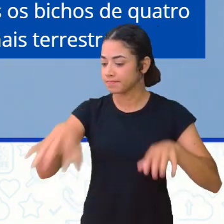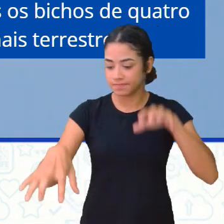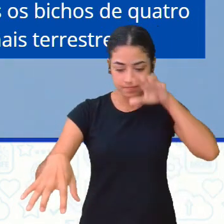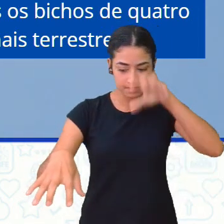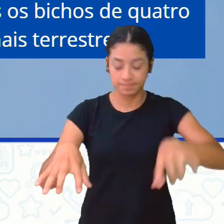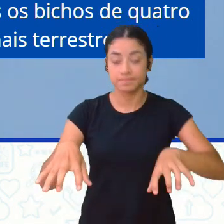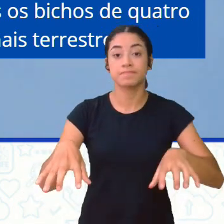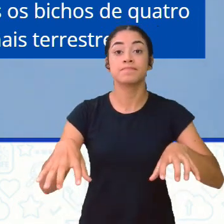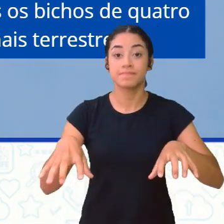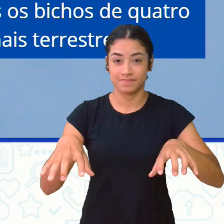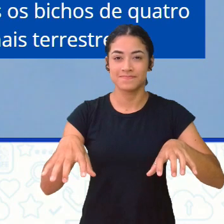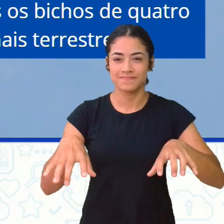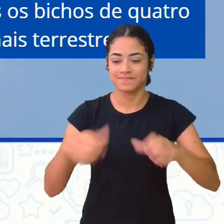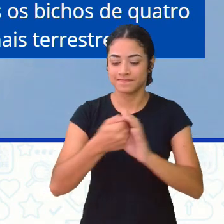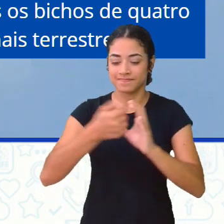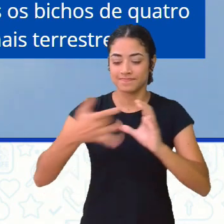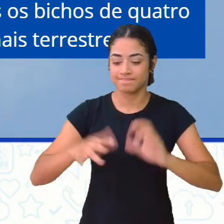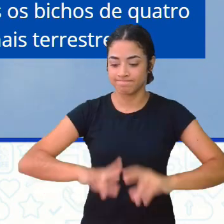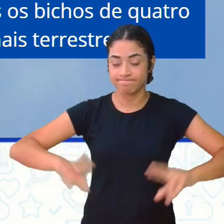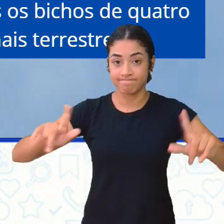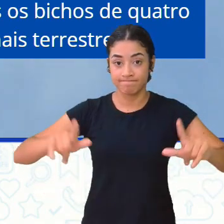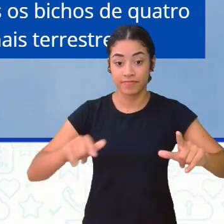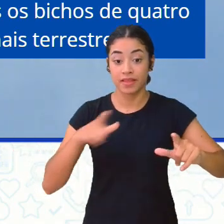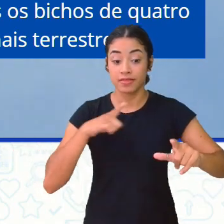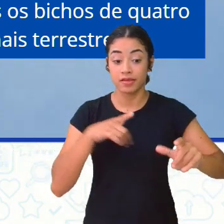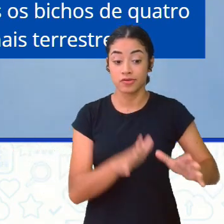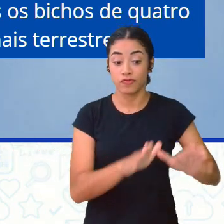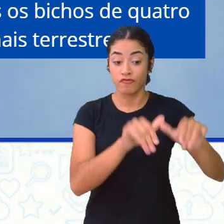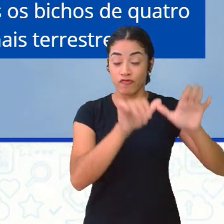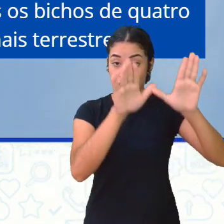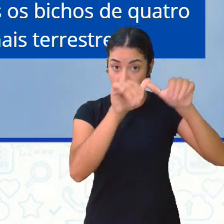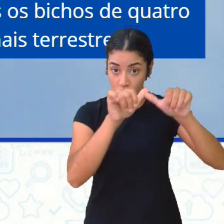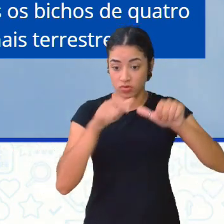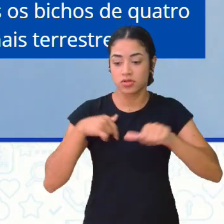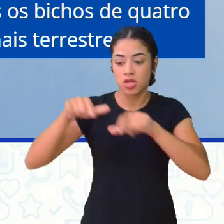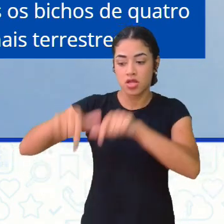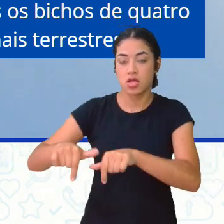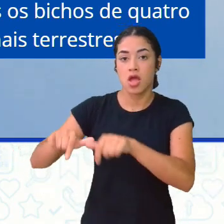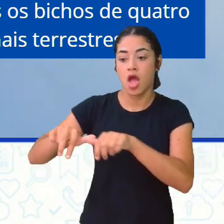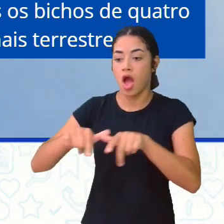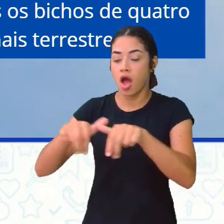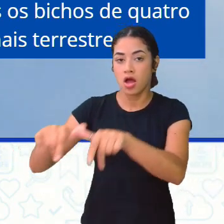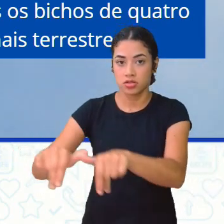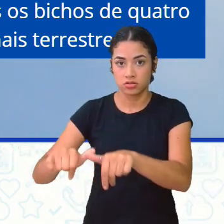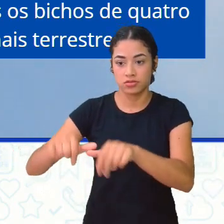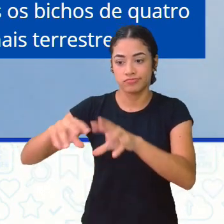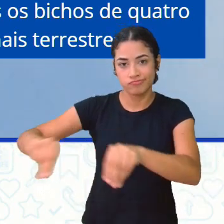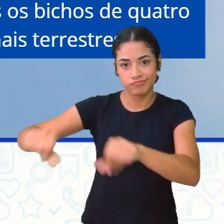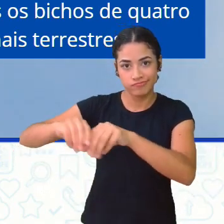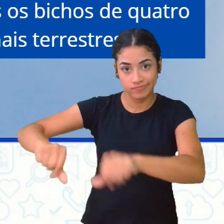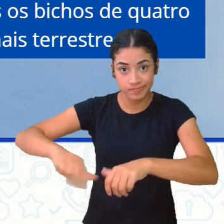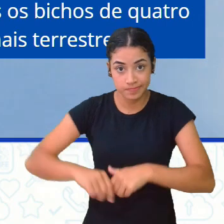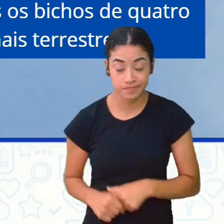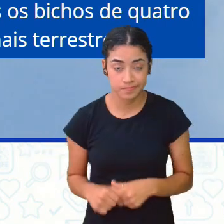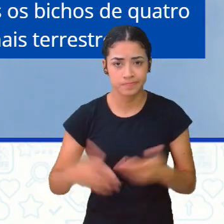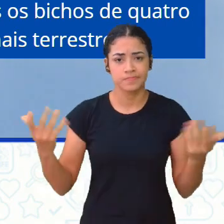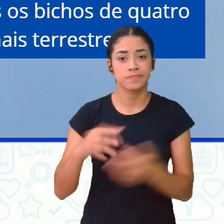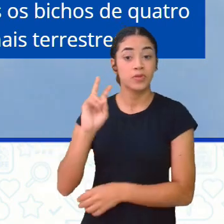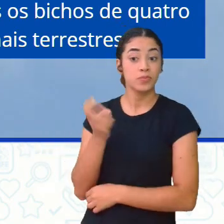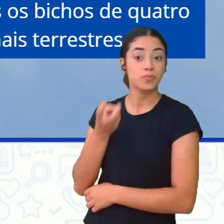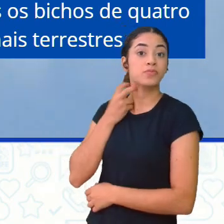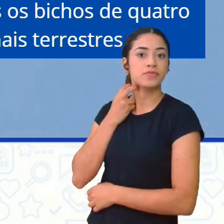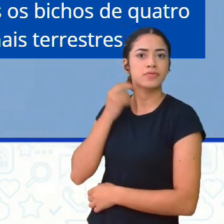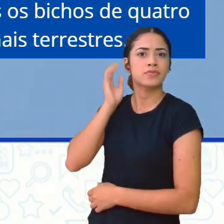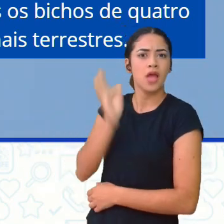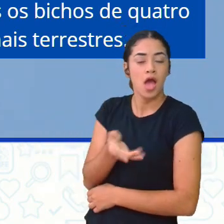grupos com características distintas, os que voam e os que andam na terra. O morcego ainda